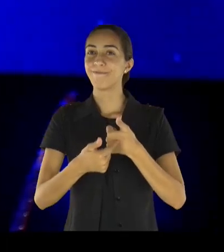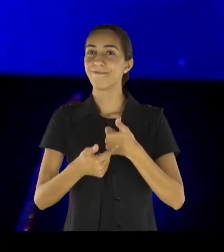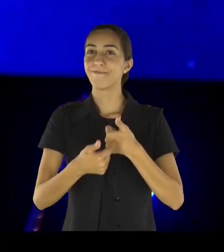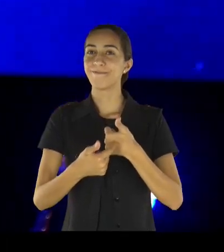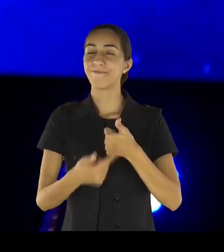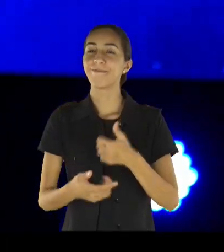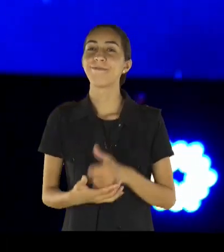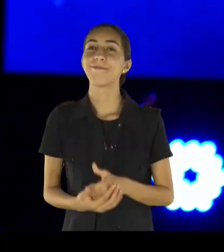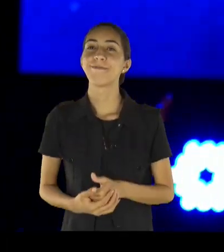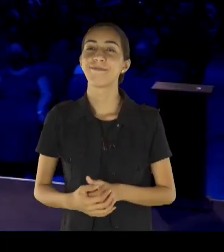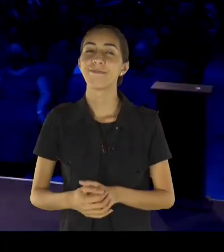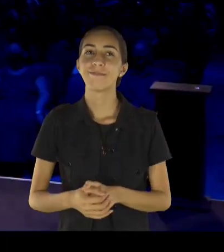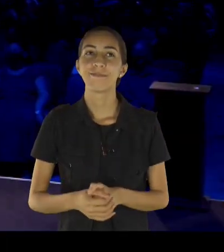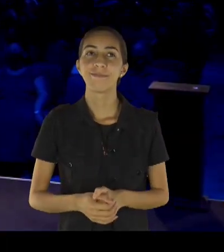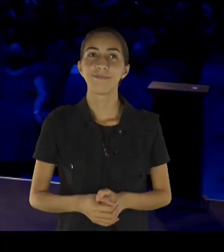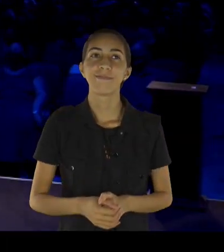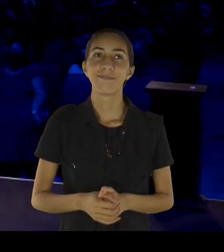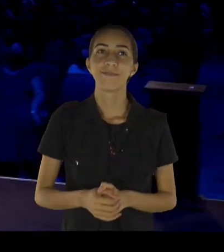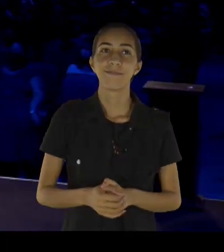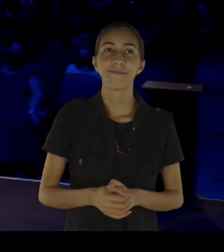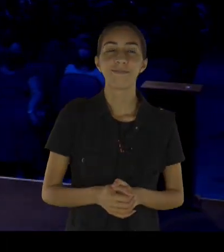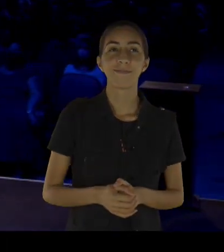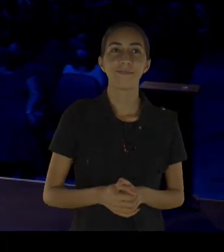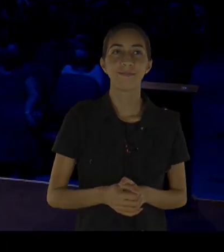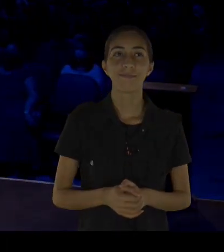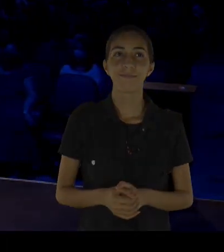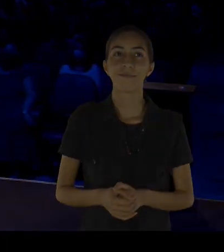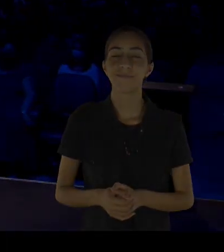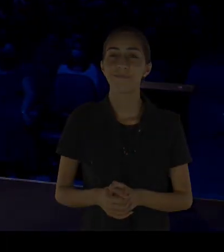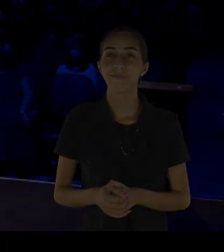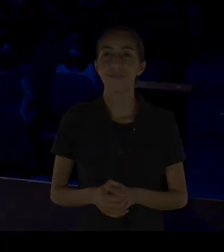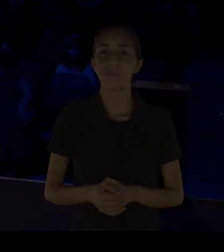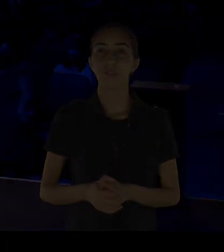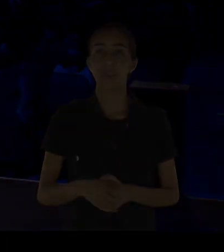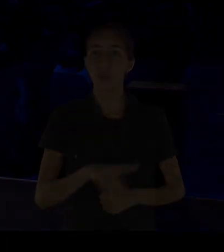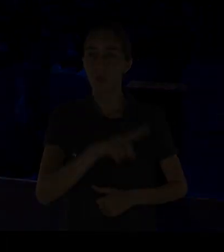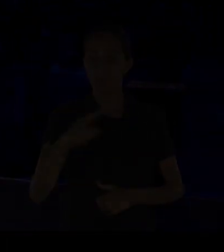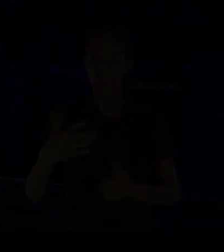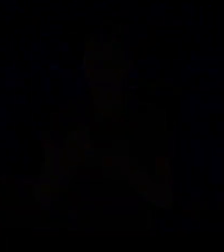nos ajuda, nos ajuda, a difundir, a palavra de Deus. Deus.